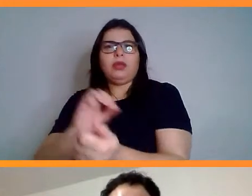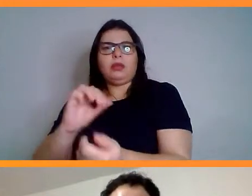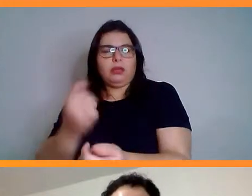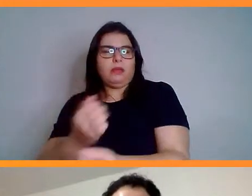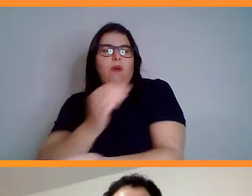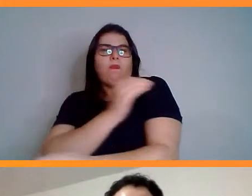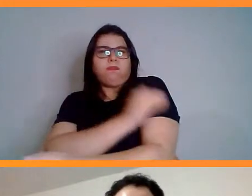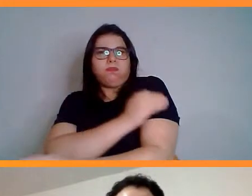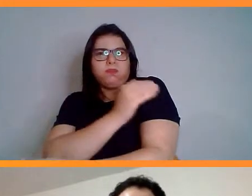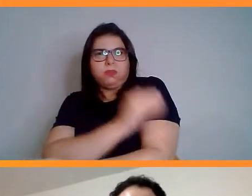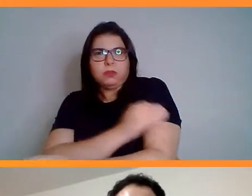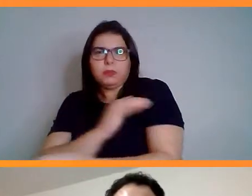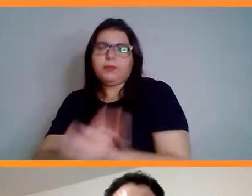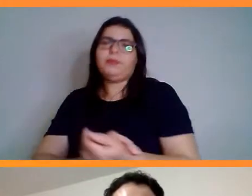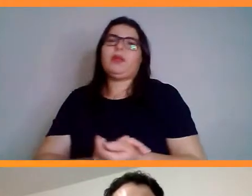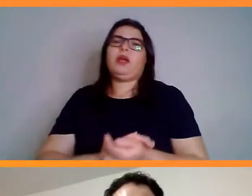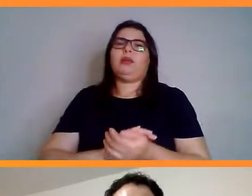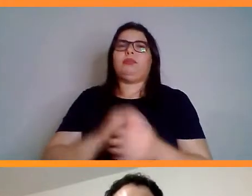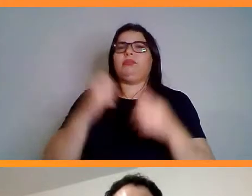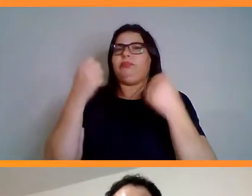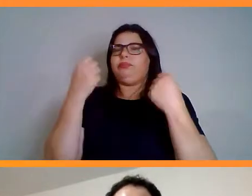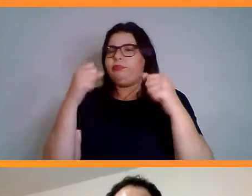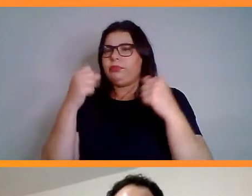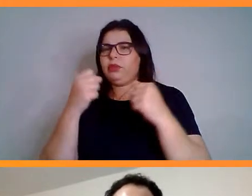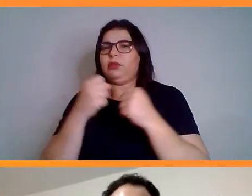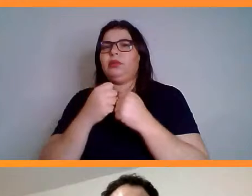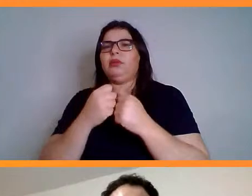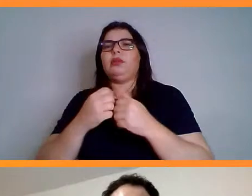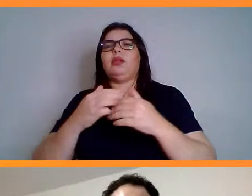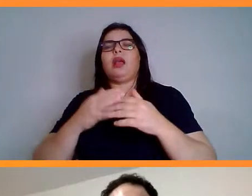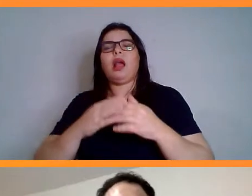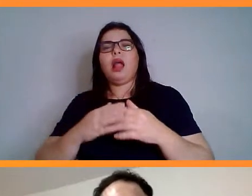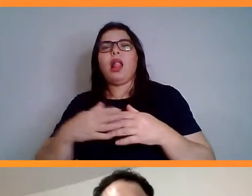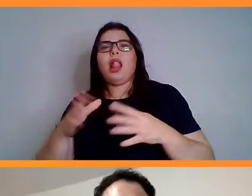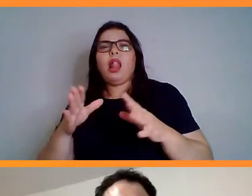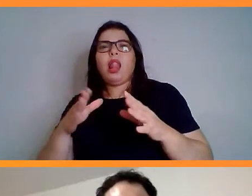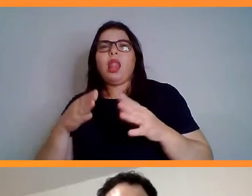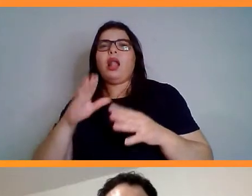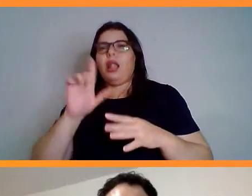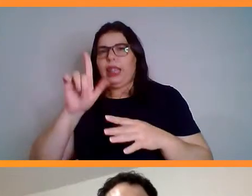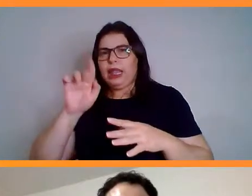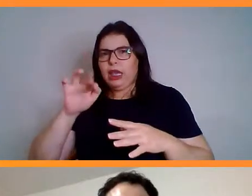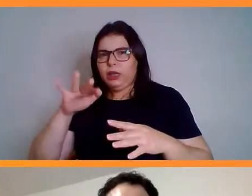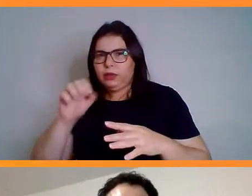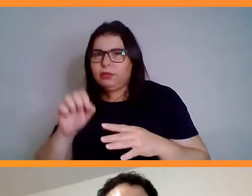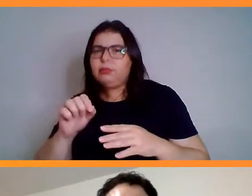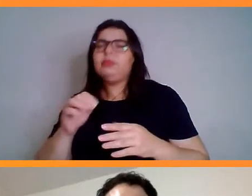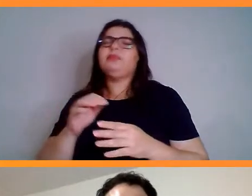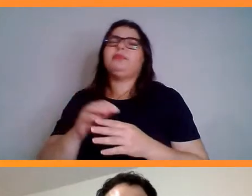Atividades físicas moderadas ou até intensas, desde que bem acompanhadas, certo?